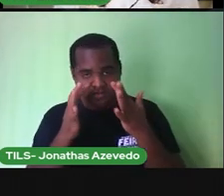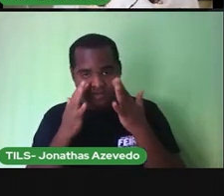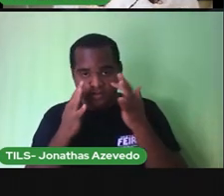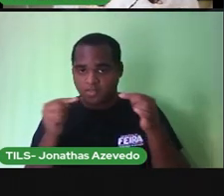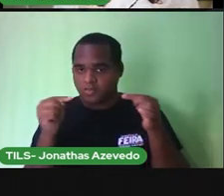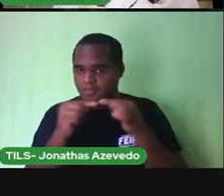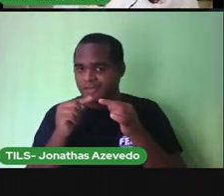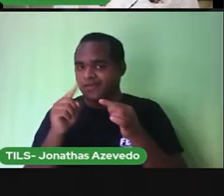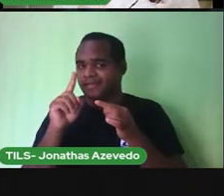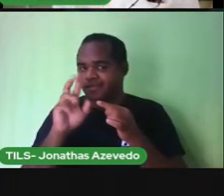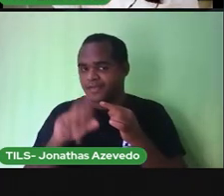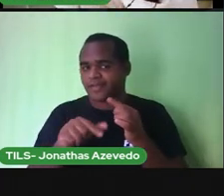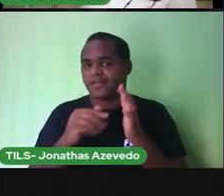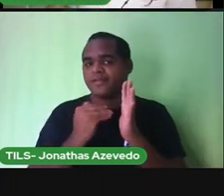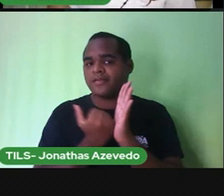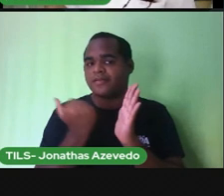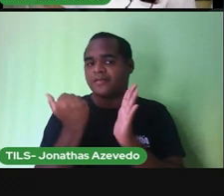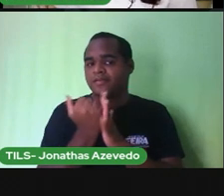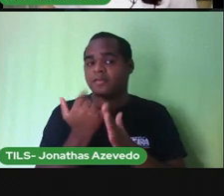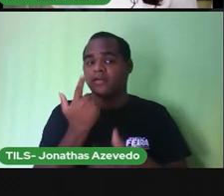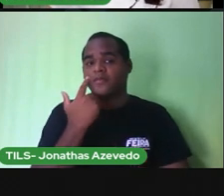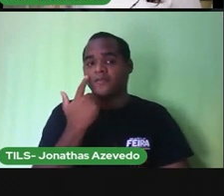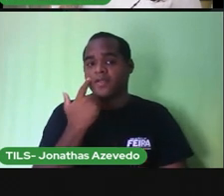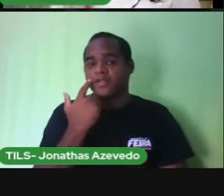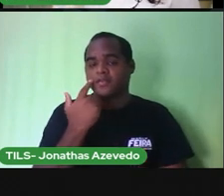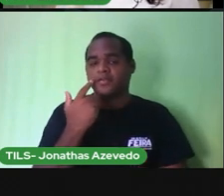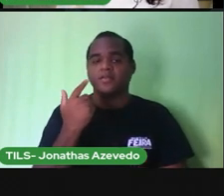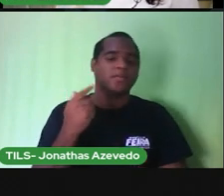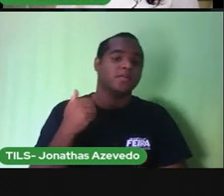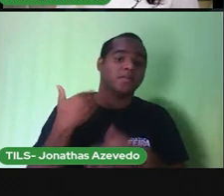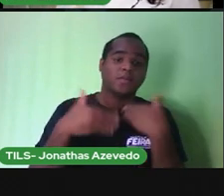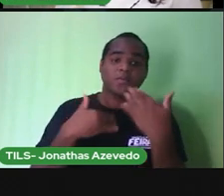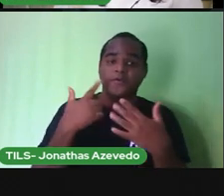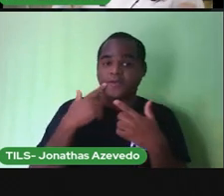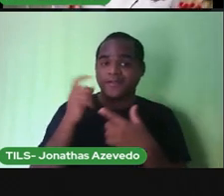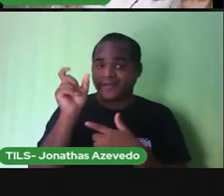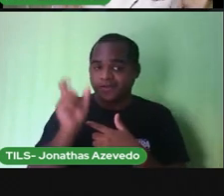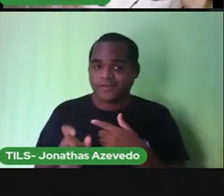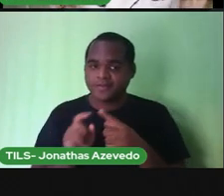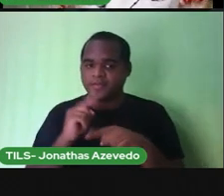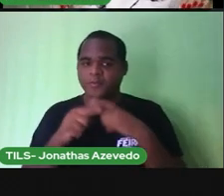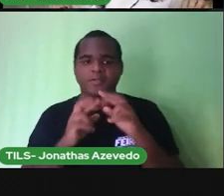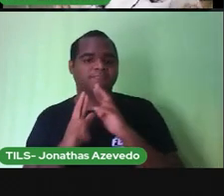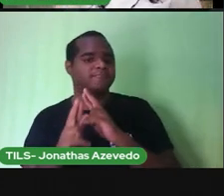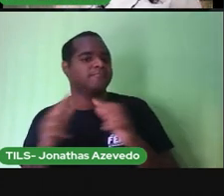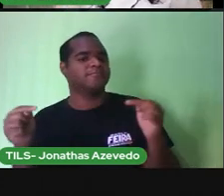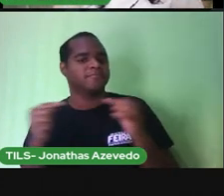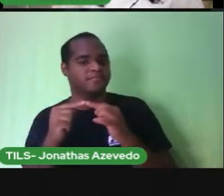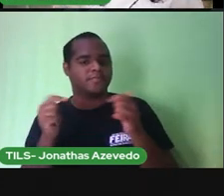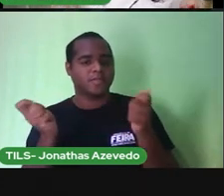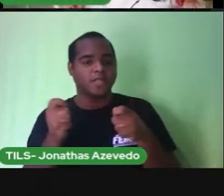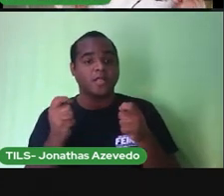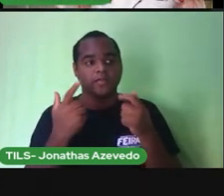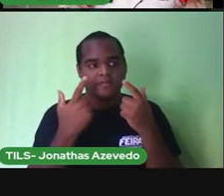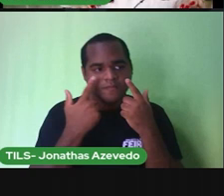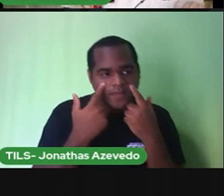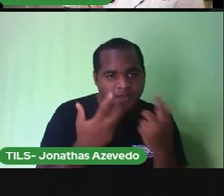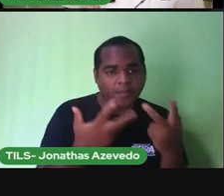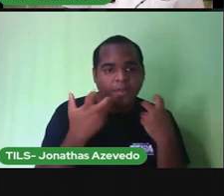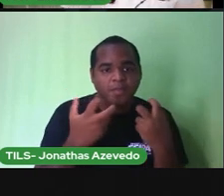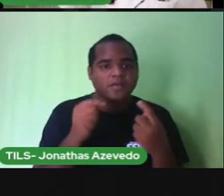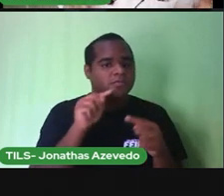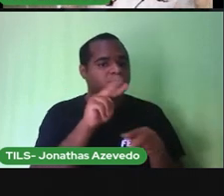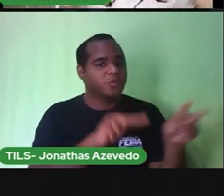nas características. E aí, você responde. Se você ver essas